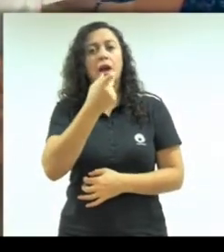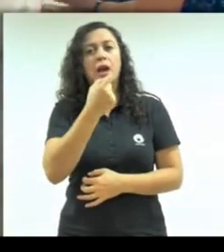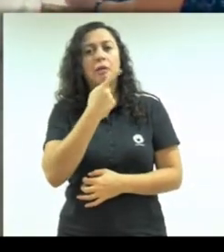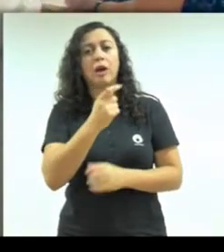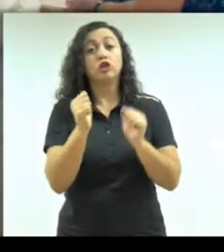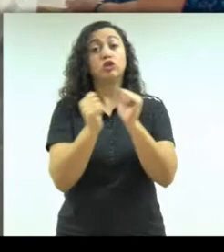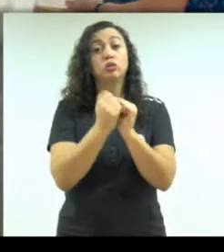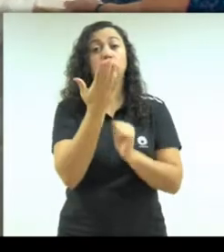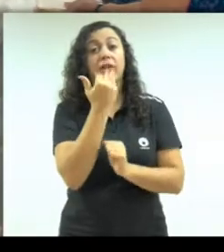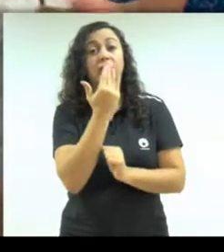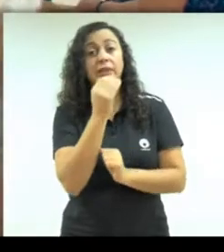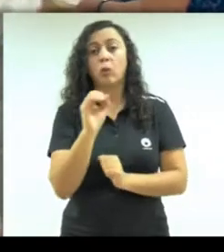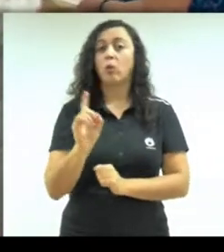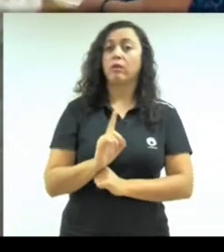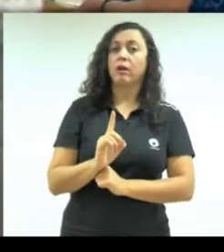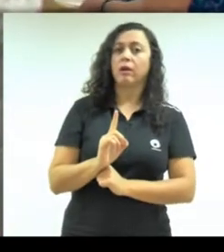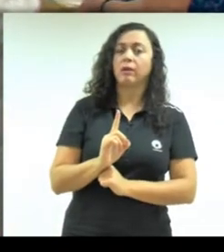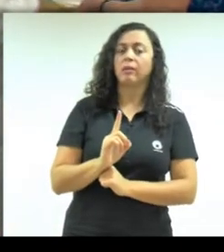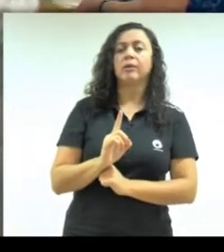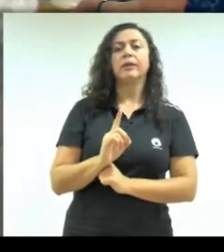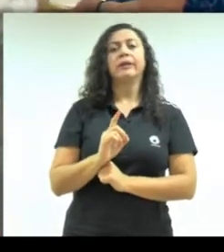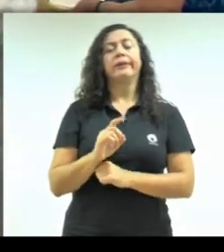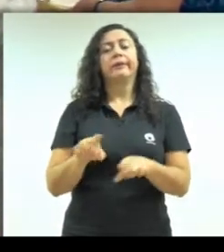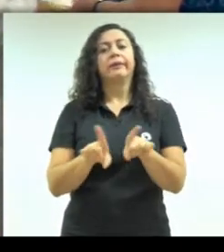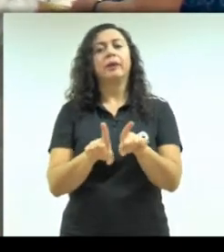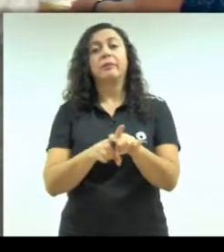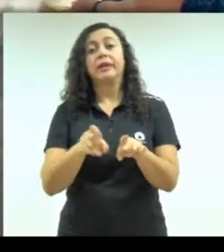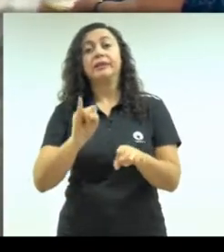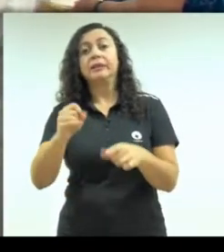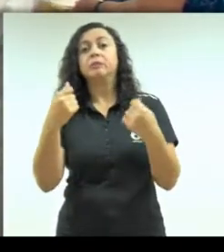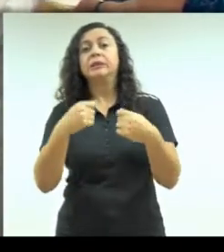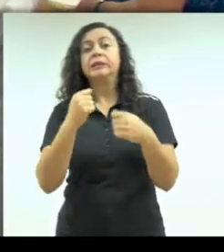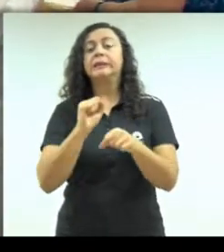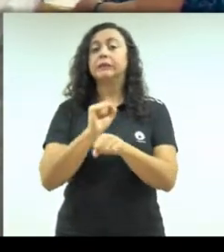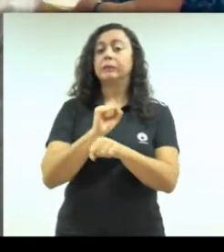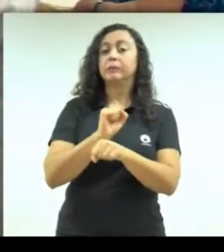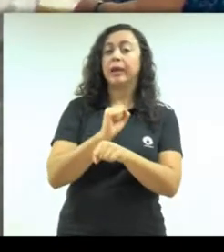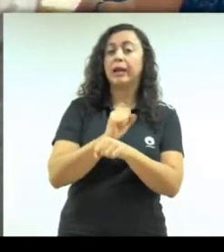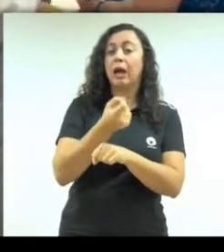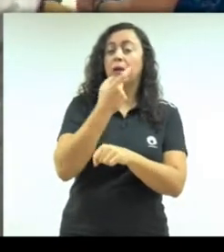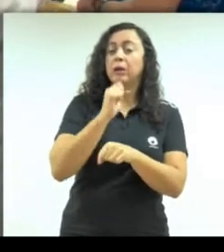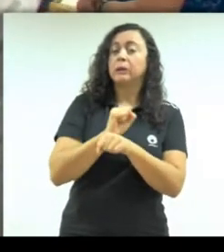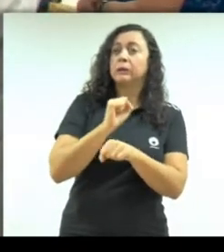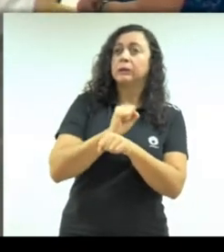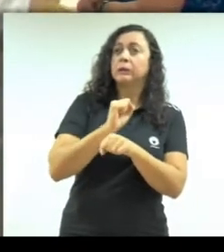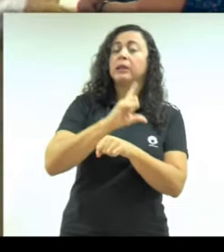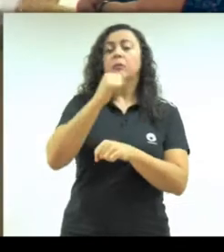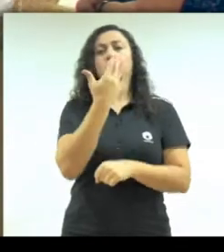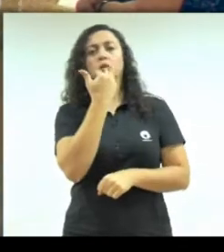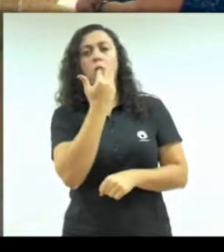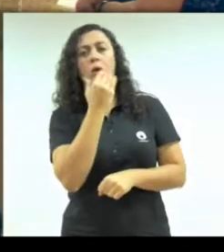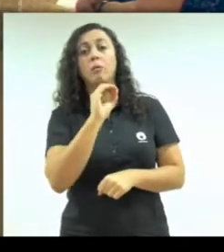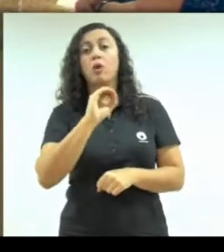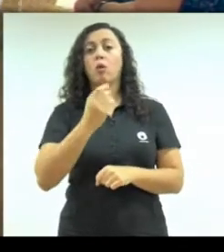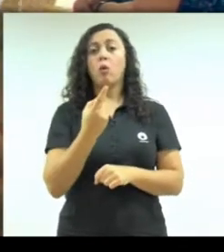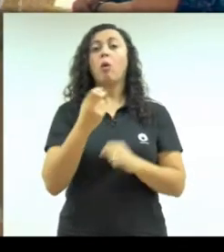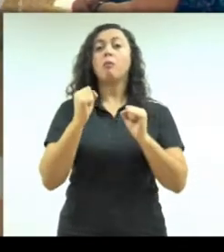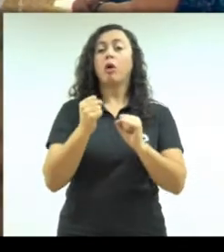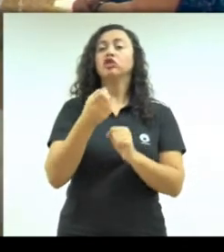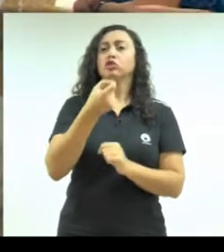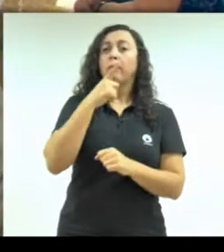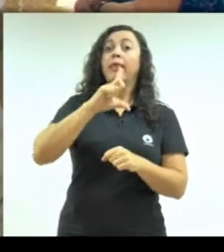junto com as refeições, separado das refeições, se tem que tomar e ficar em jejum por um período, ou se tem que tomar